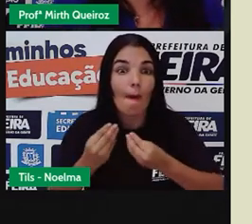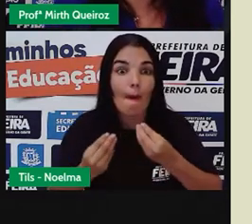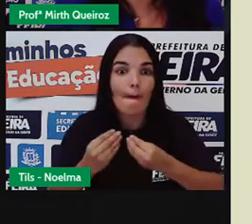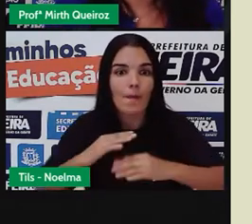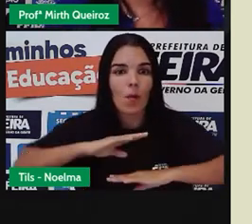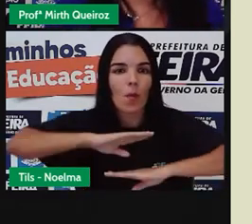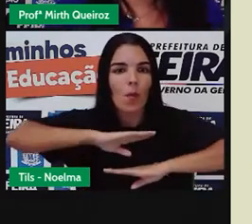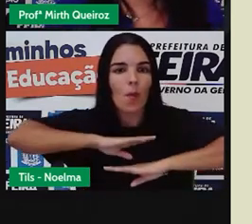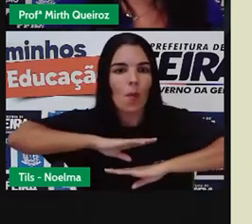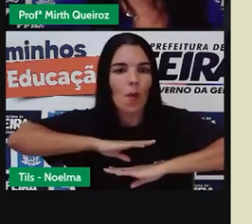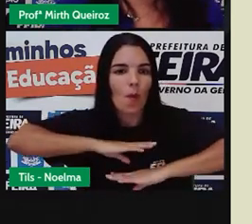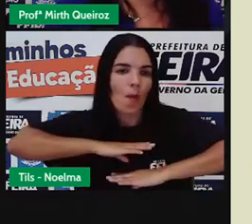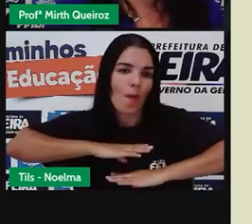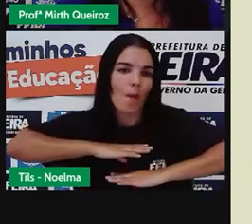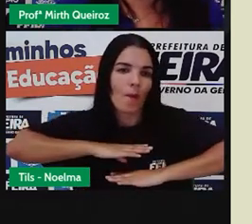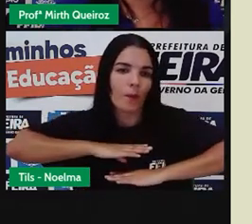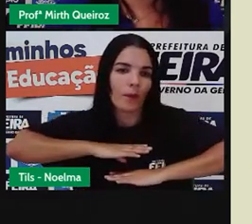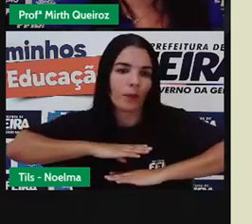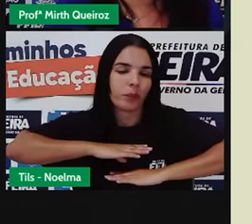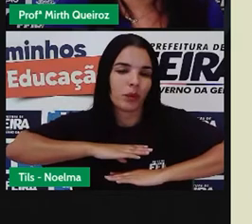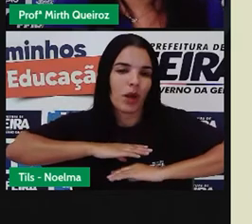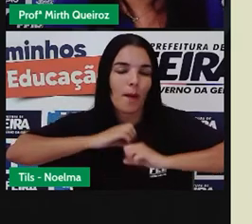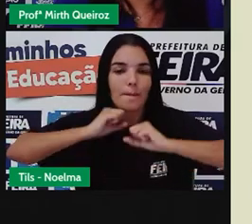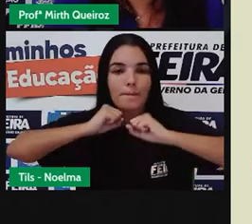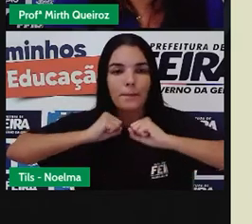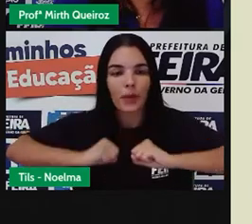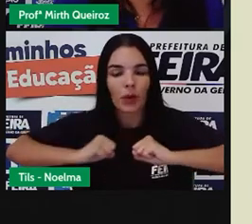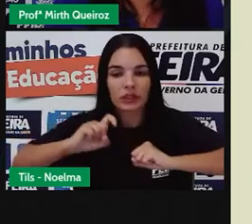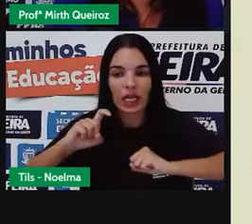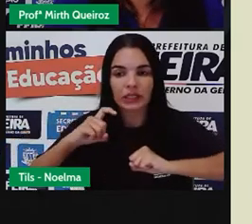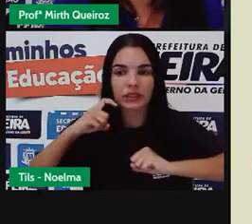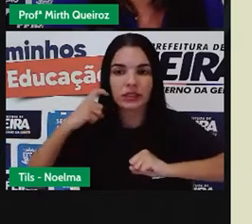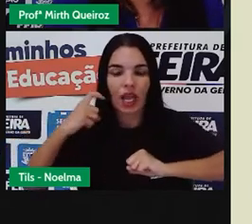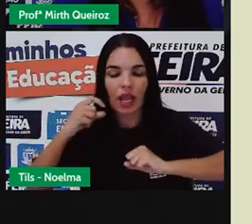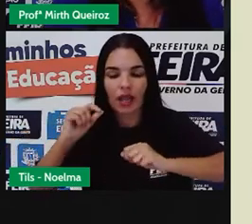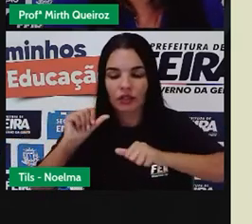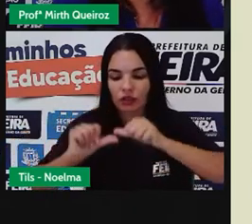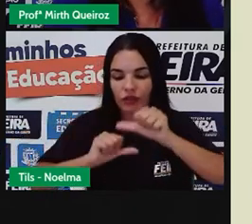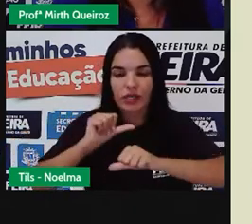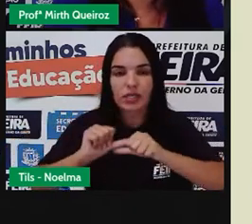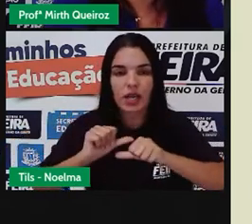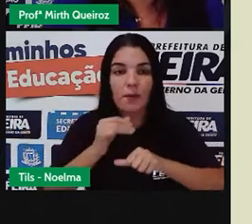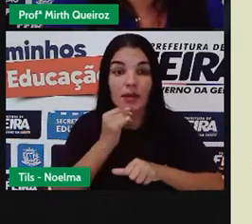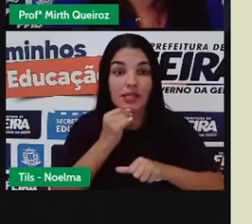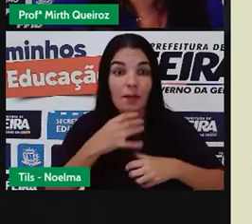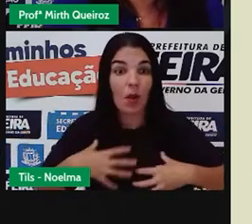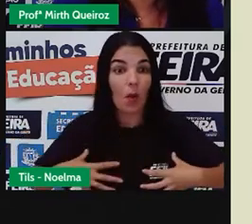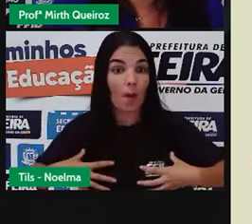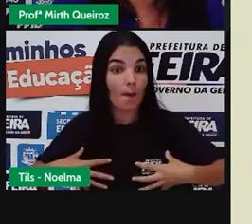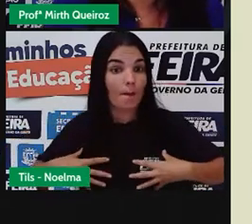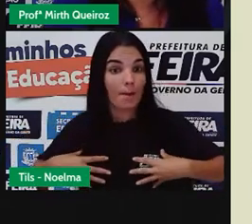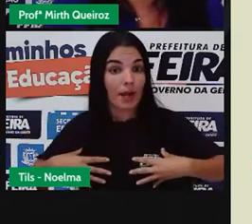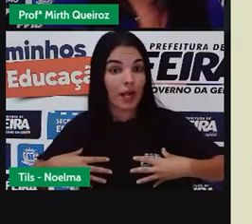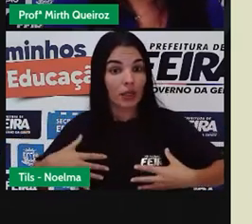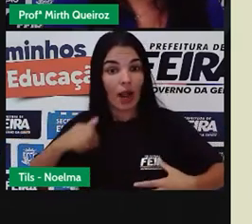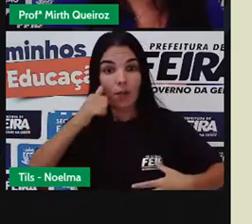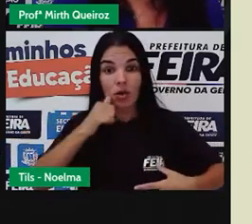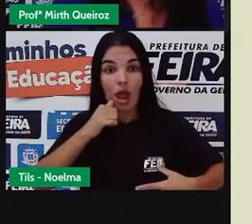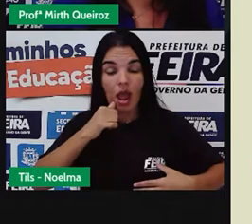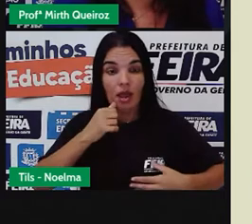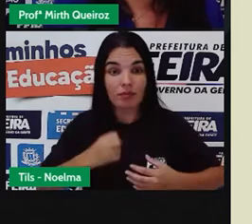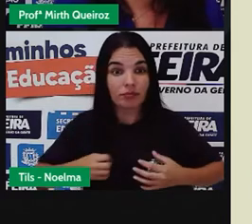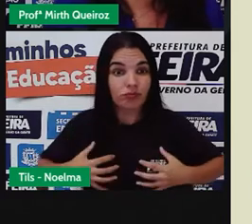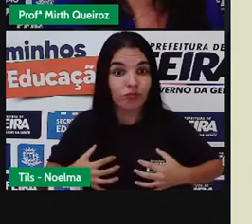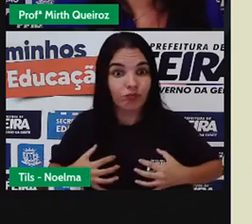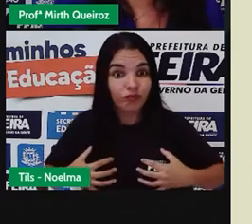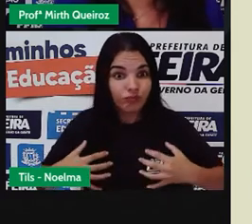próprio corpo que será alterado. Por exemplo, o desenvolvimento das mamas. Houve aí uma mudança biológica no nosso corpo. E